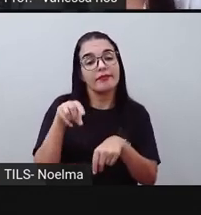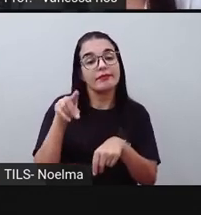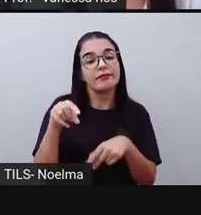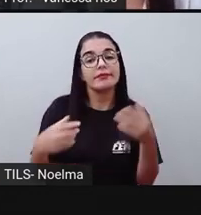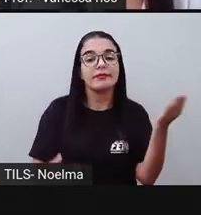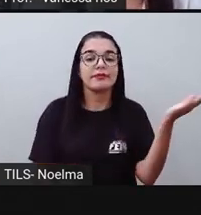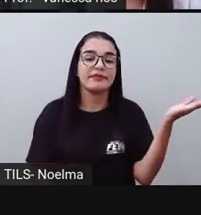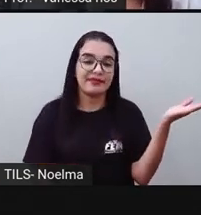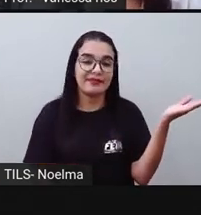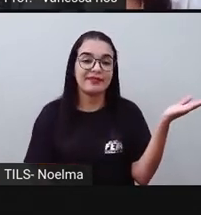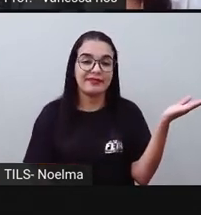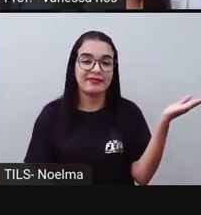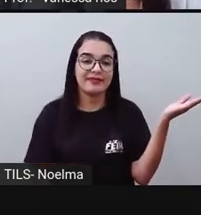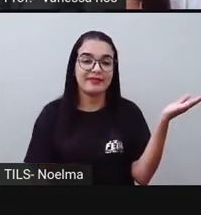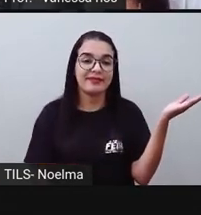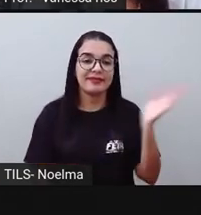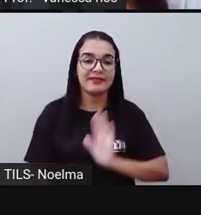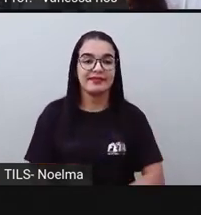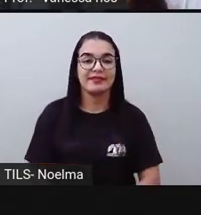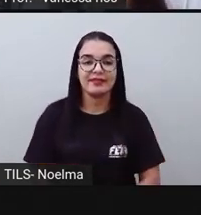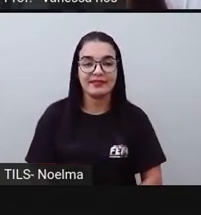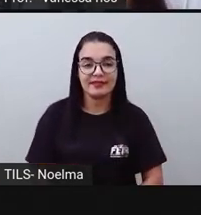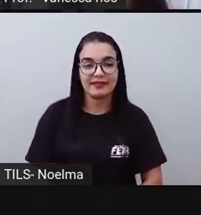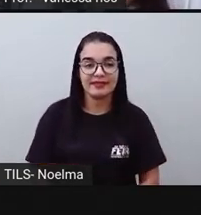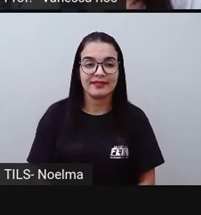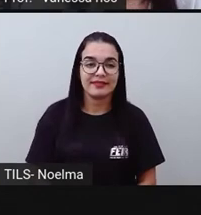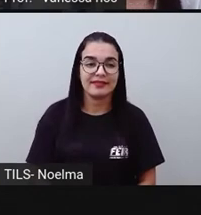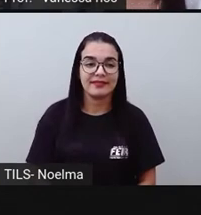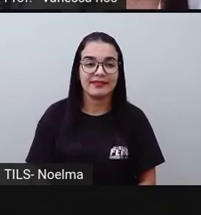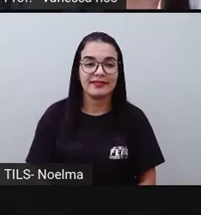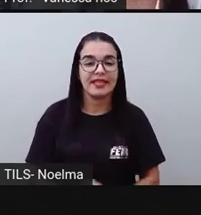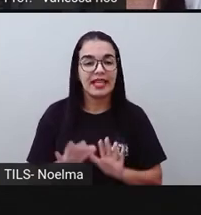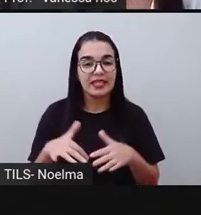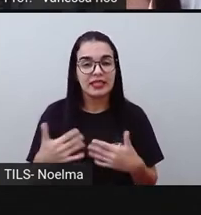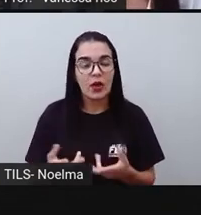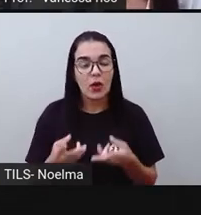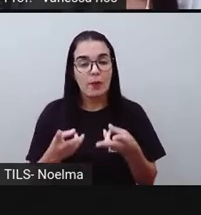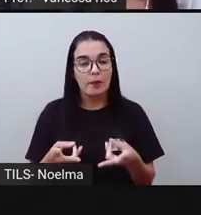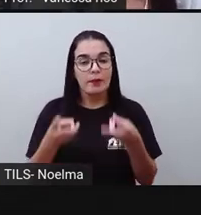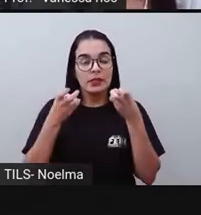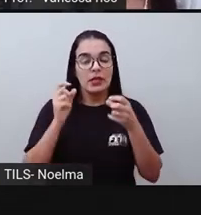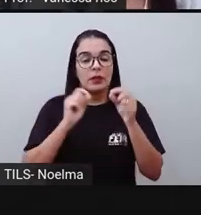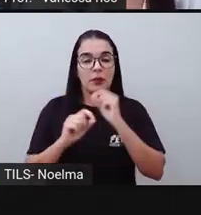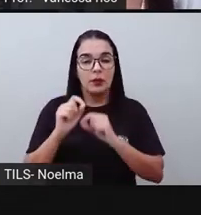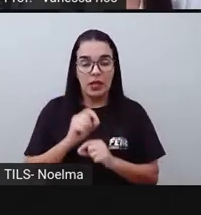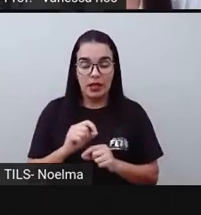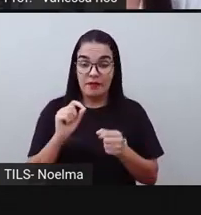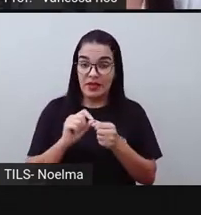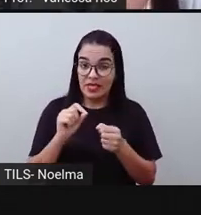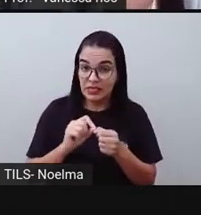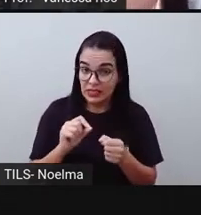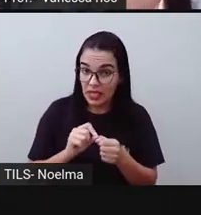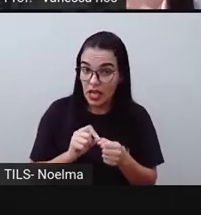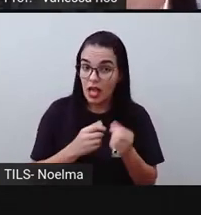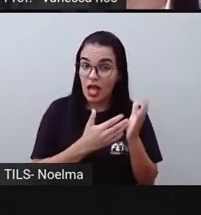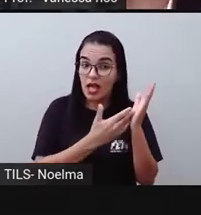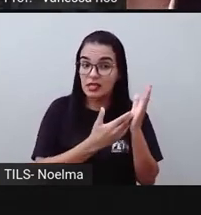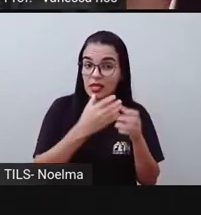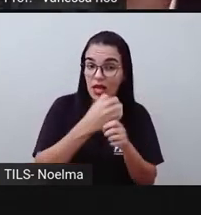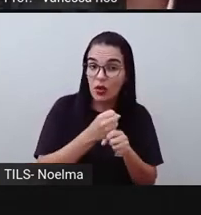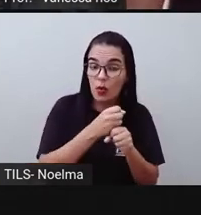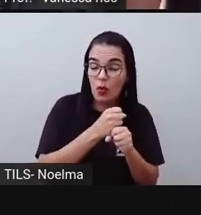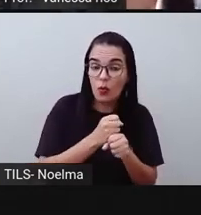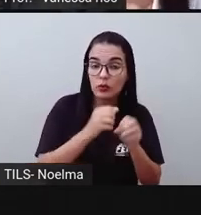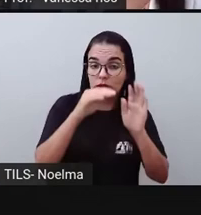a quantidade de bolas verdes. Então, gente observa aí que, para fazer essa operação, eu peguei um valor